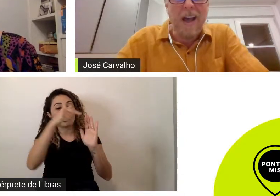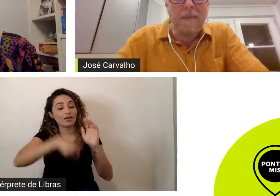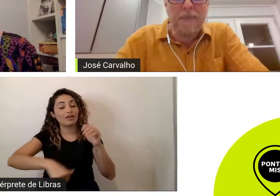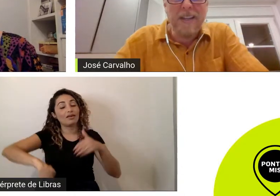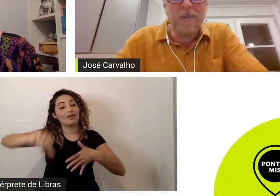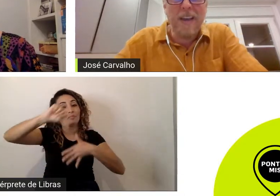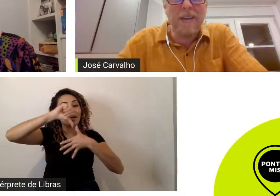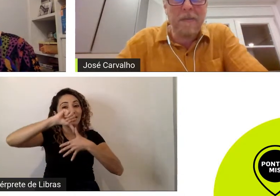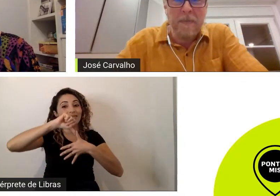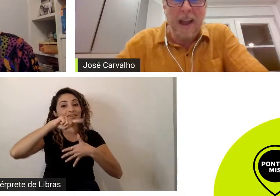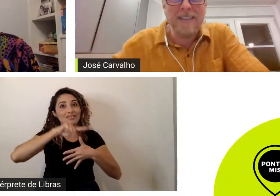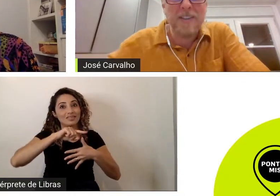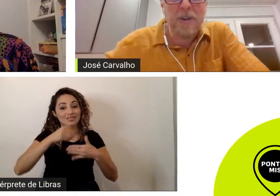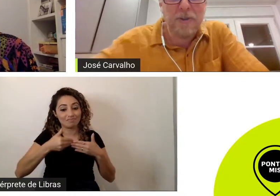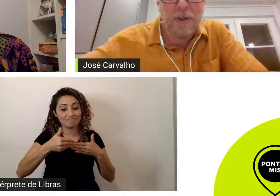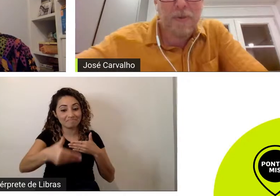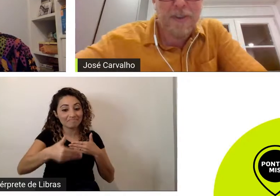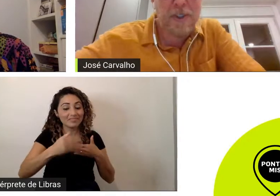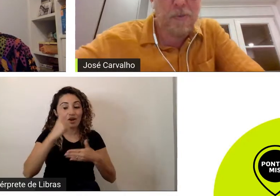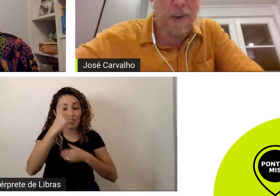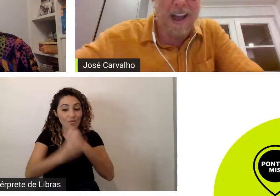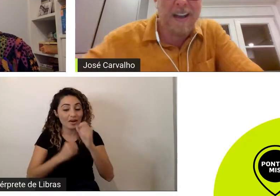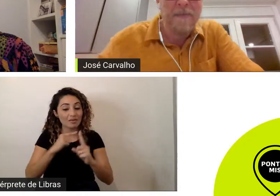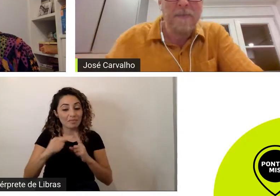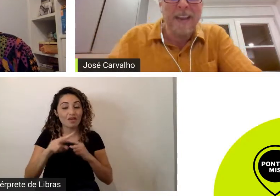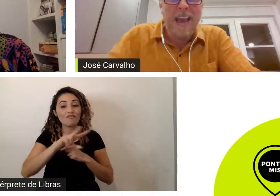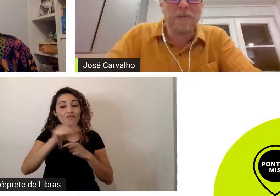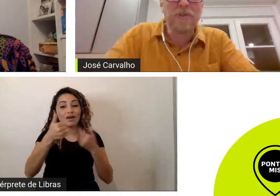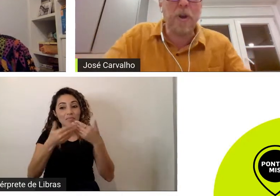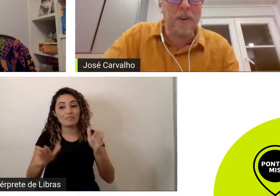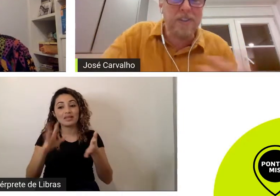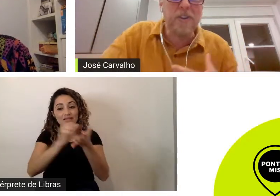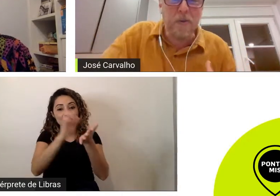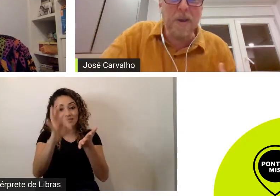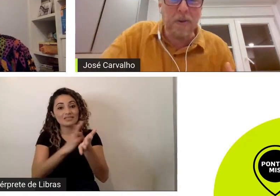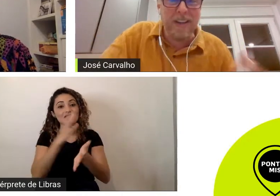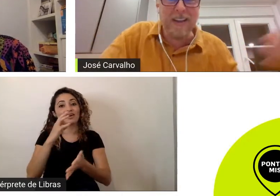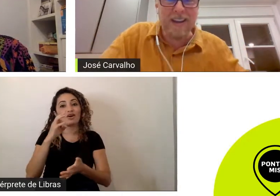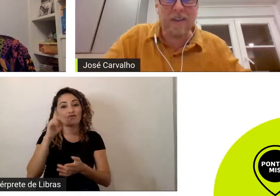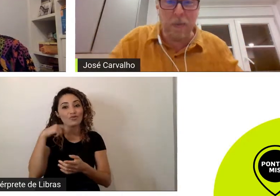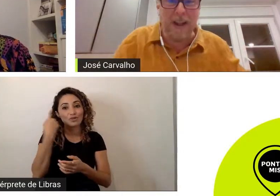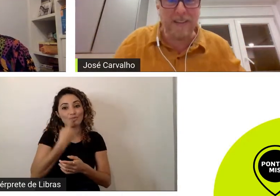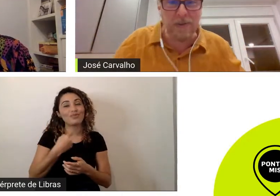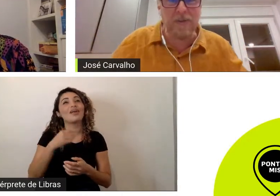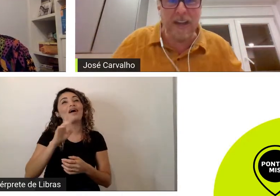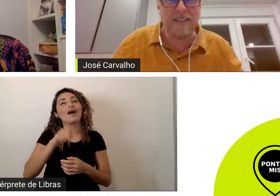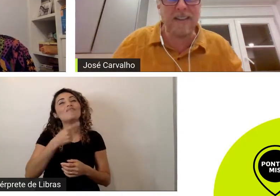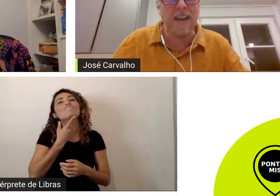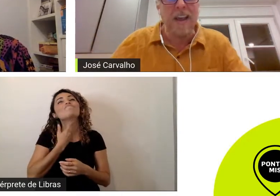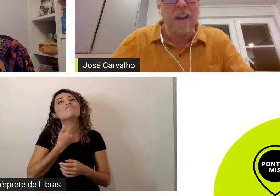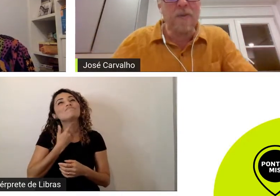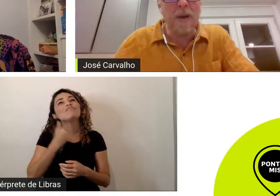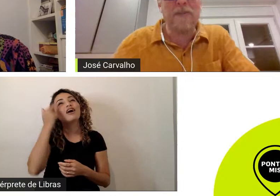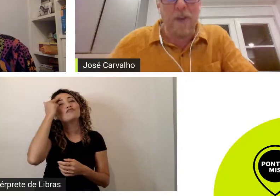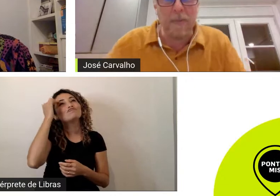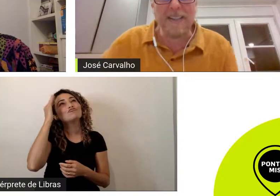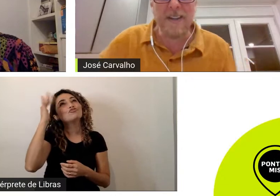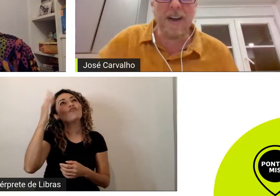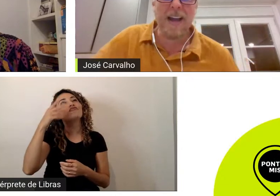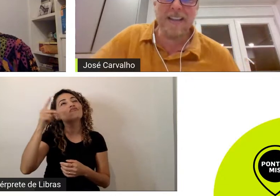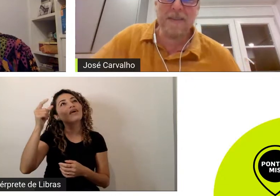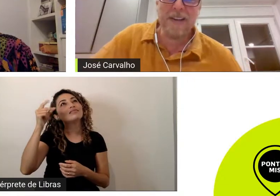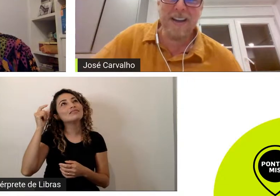a gente está abrindo as inscrições para o vestibular é um sonho antigo eu queria que o Brasil tivesse uma